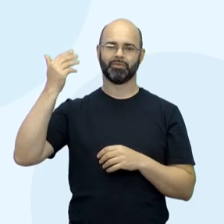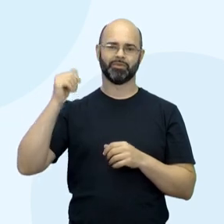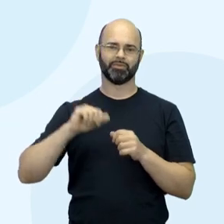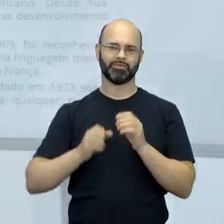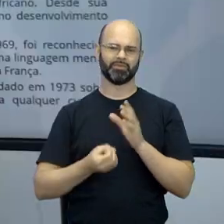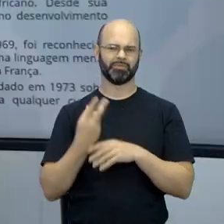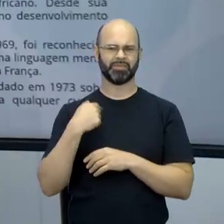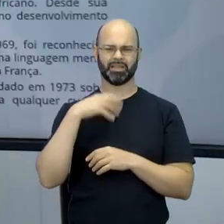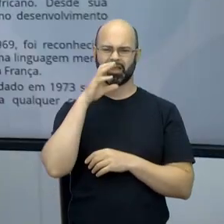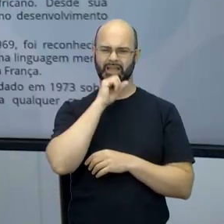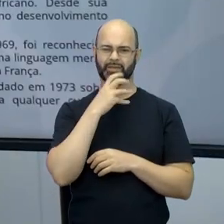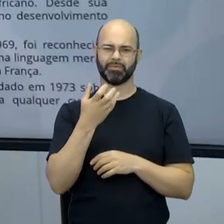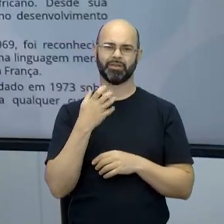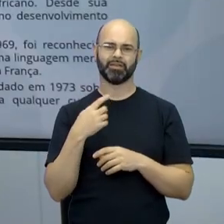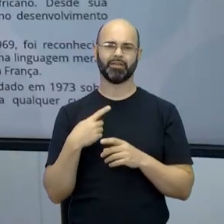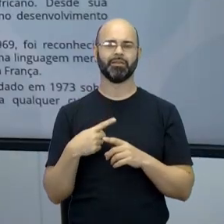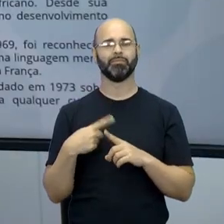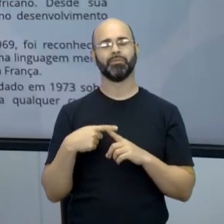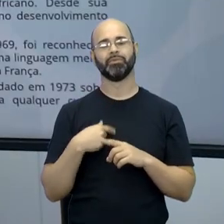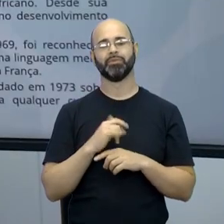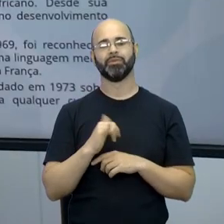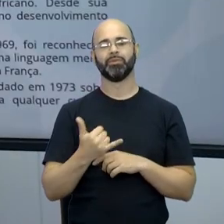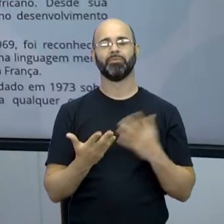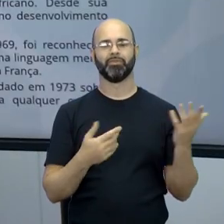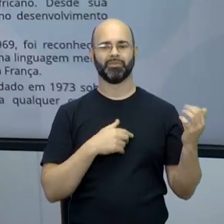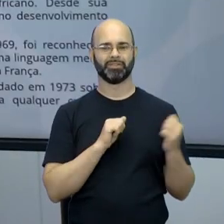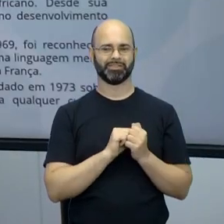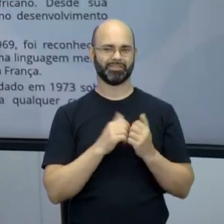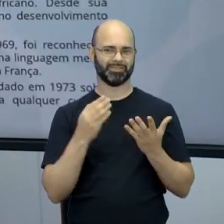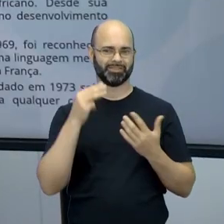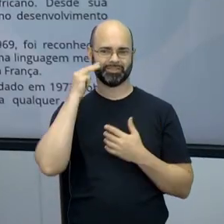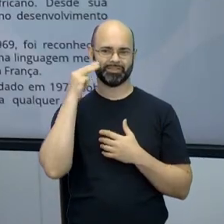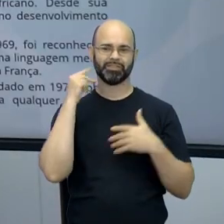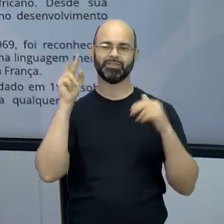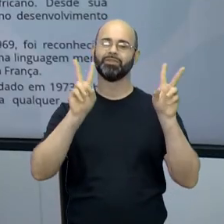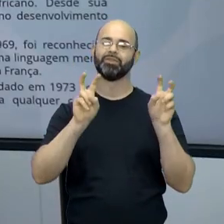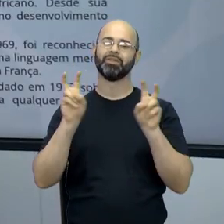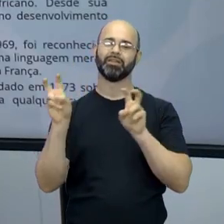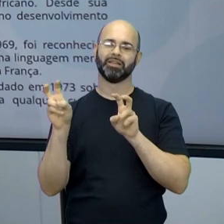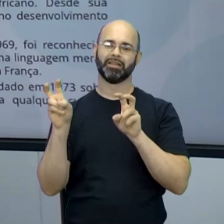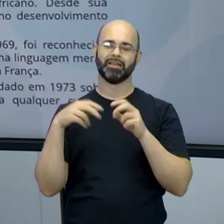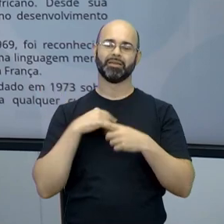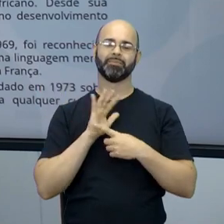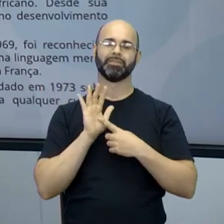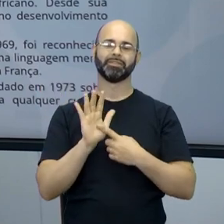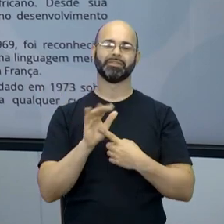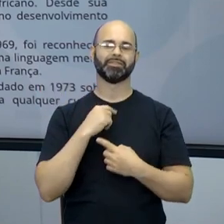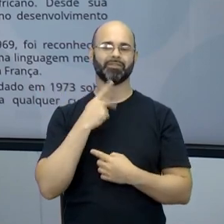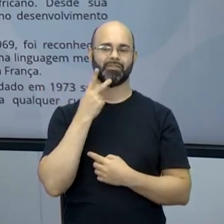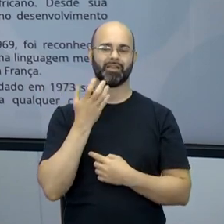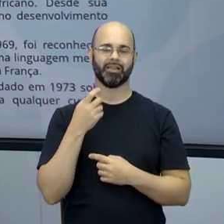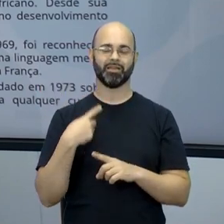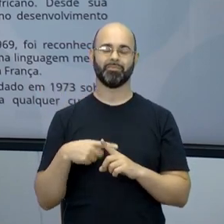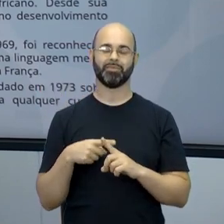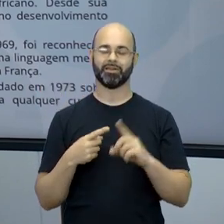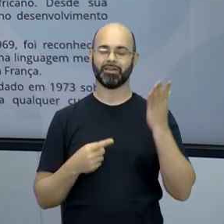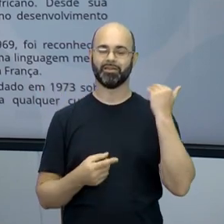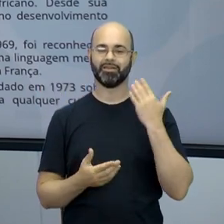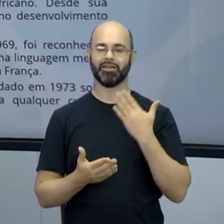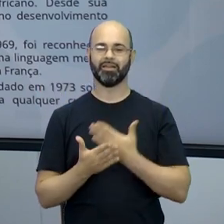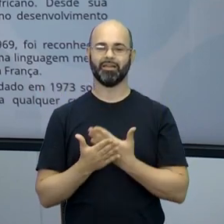li bem rápido, que eu quero aproveitar a sua presença aqui, para poder falar o olha só, os temas. Porque, eu estava falando na outra aula,